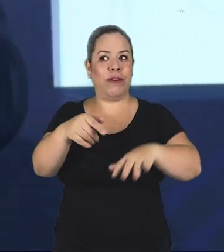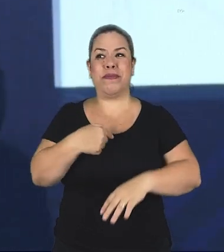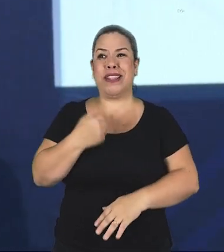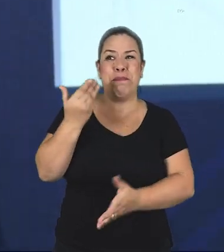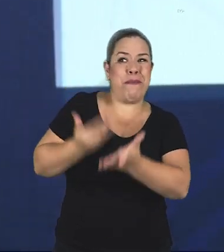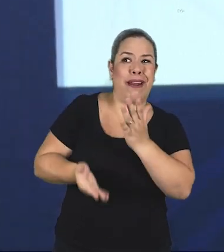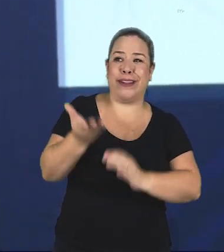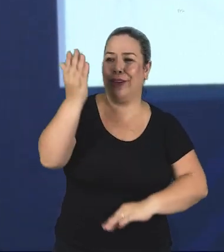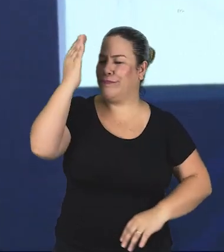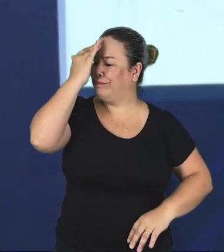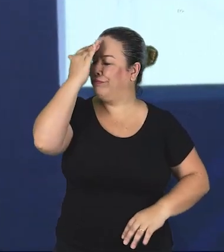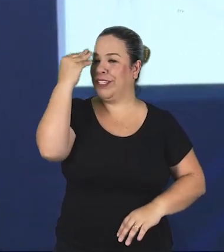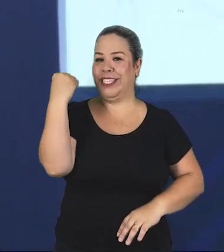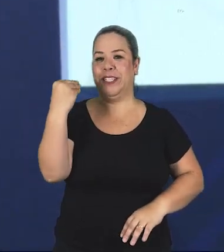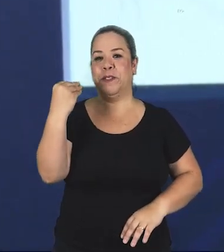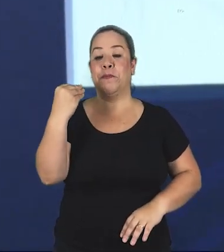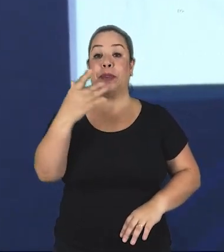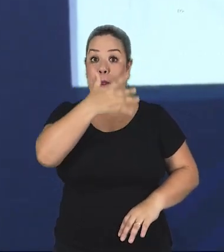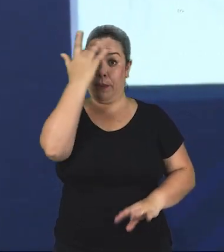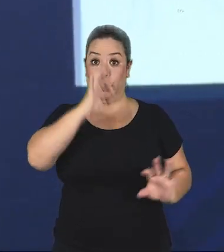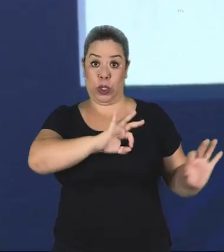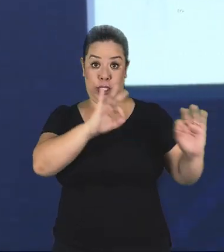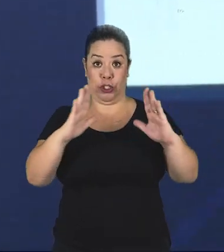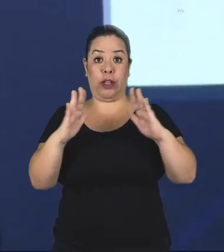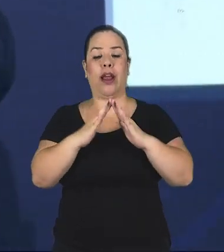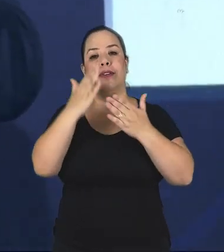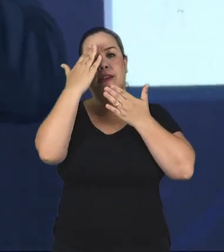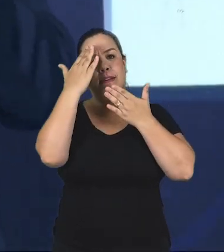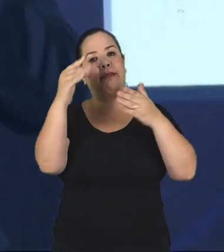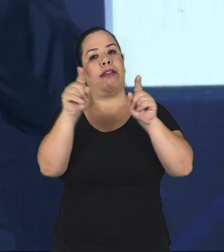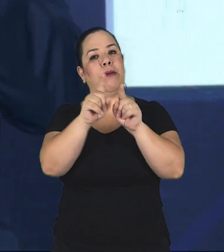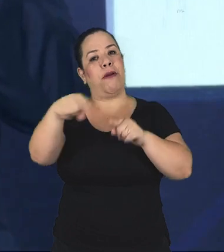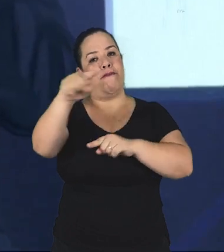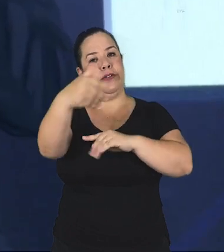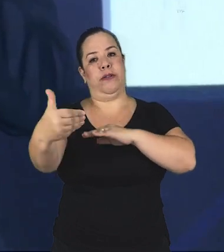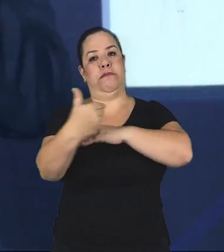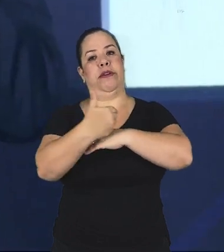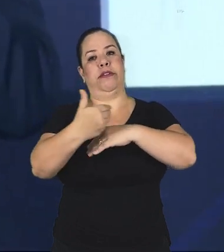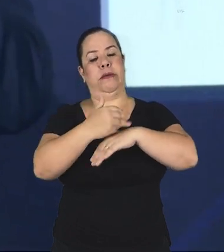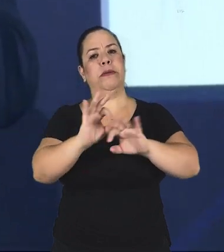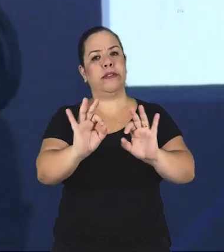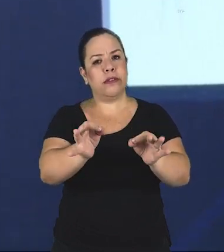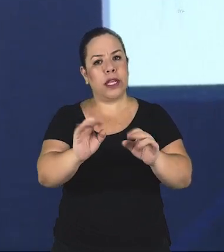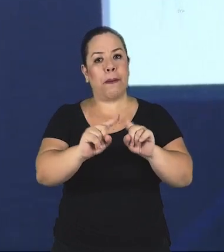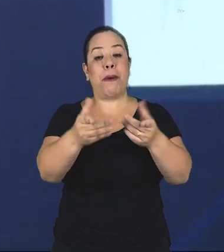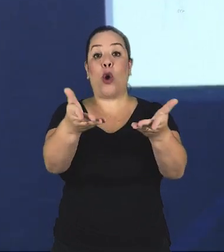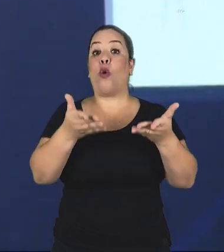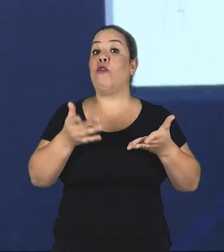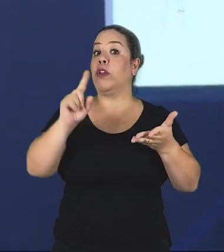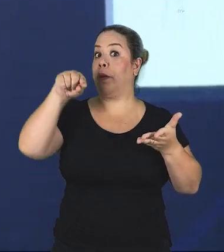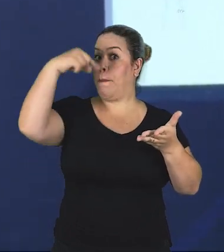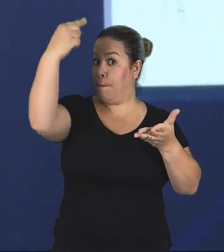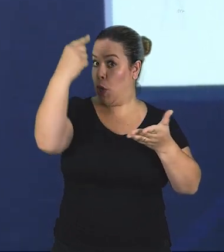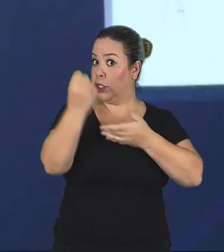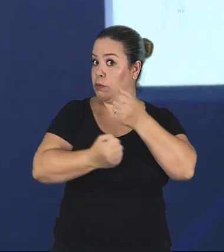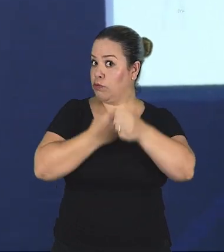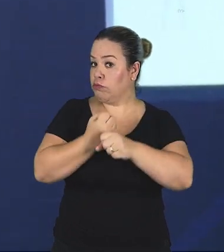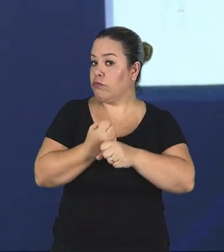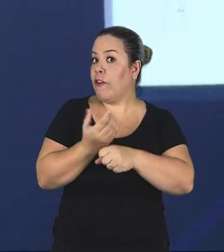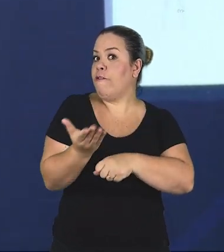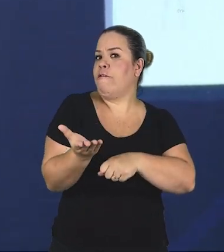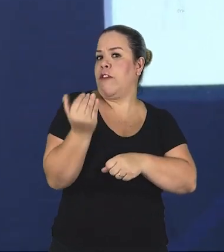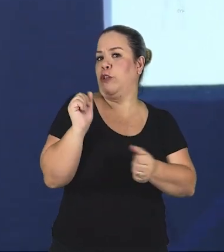perdeu. E o pessoal que está assistindo em casa, a gente agradece também a participação, e faz o convite que, na próxima